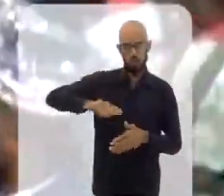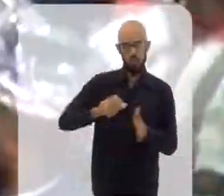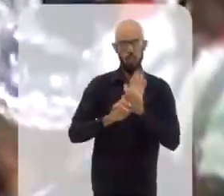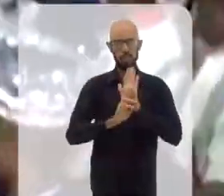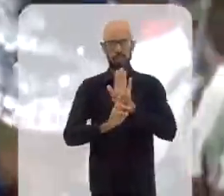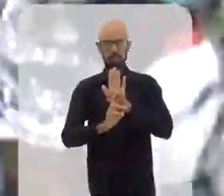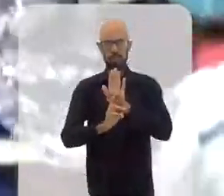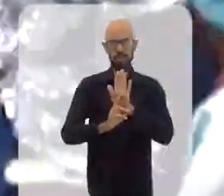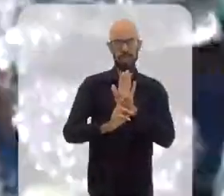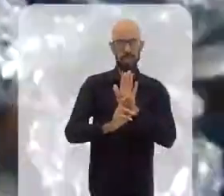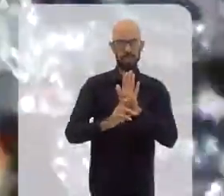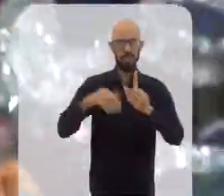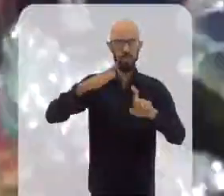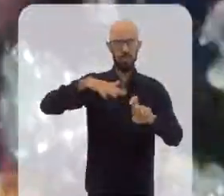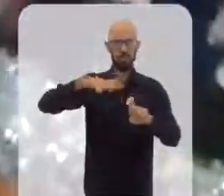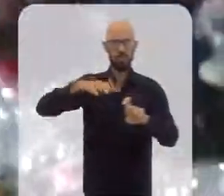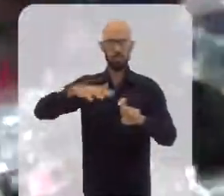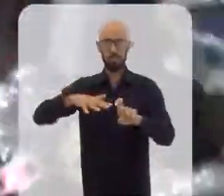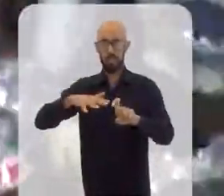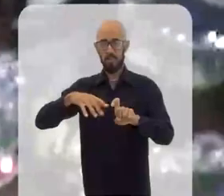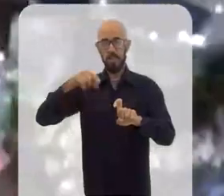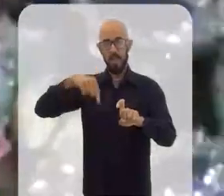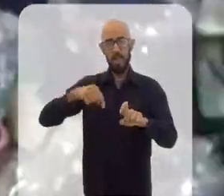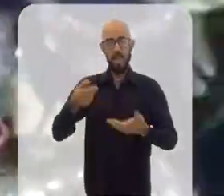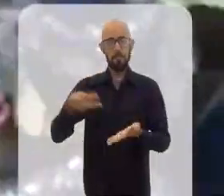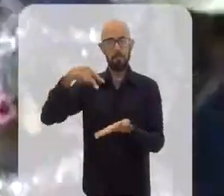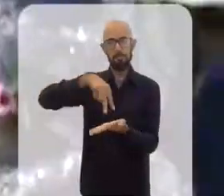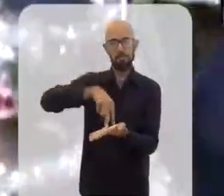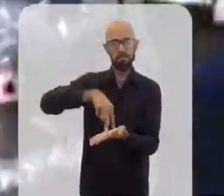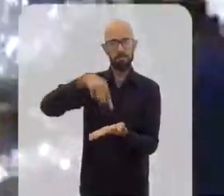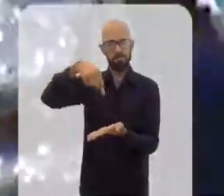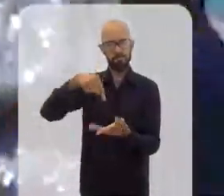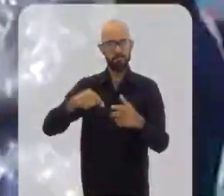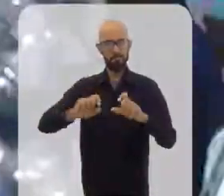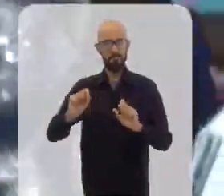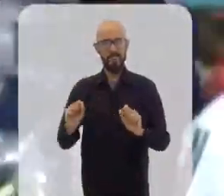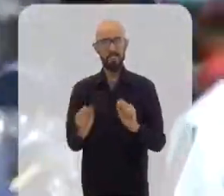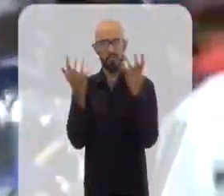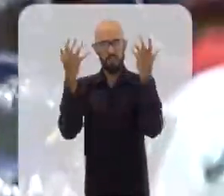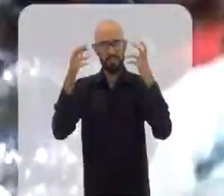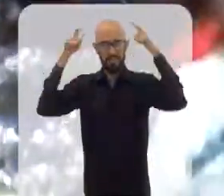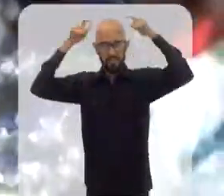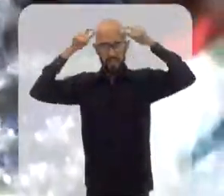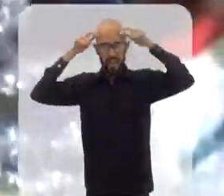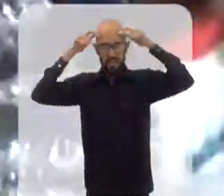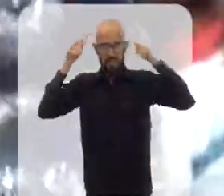figuras folclóricas também são presença marcante nas folias de reis.